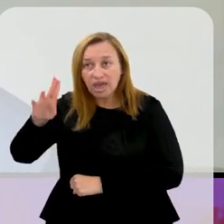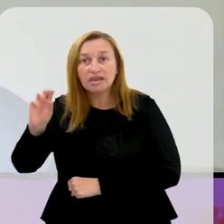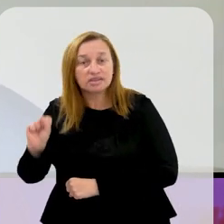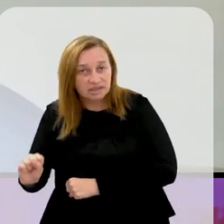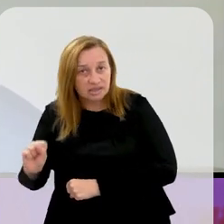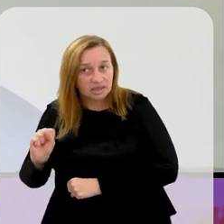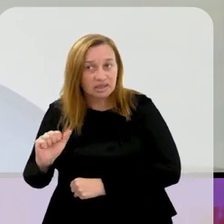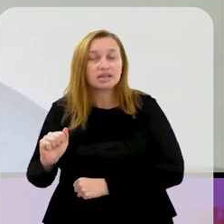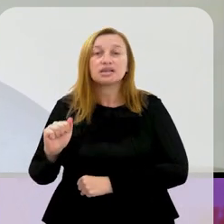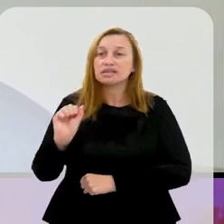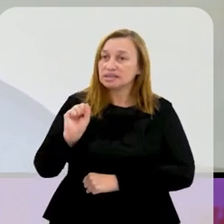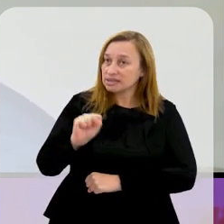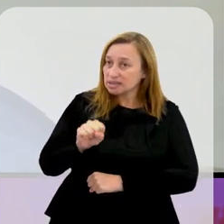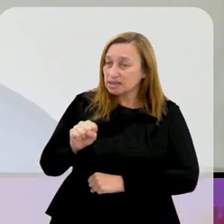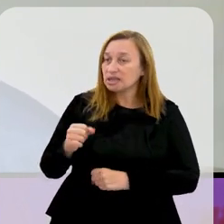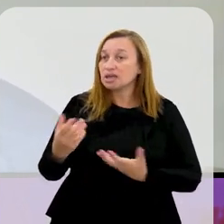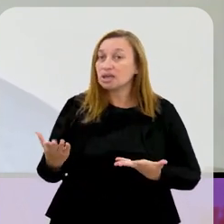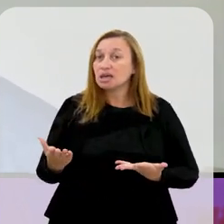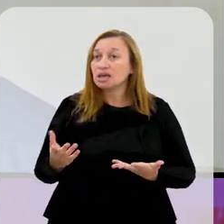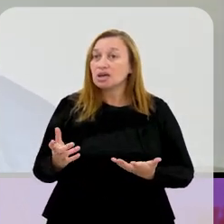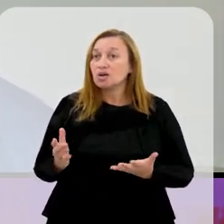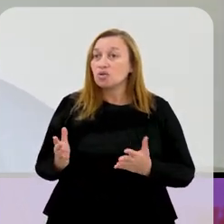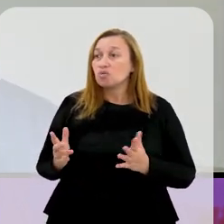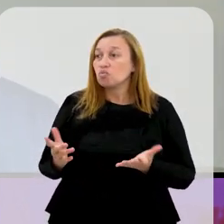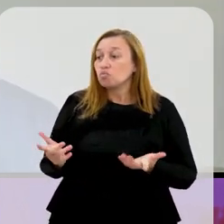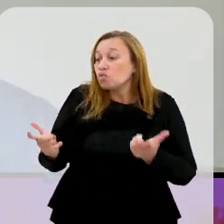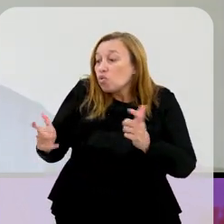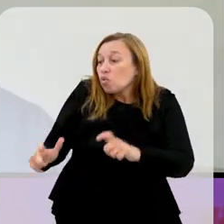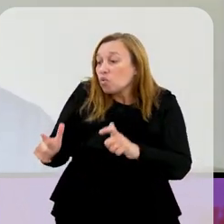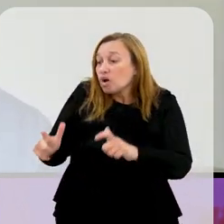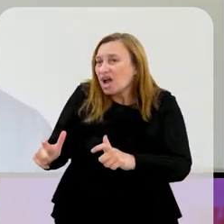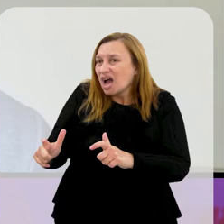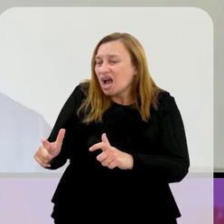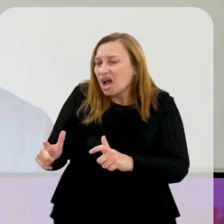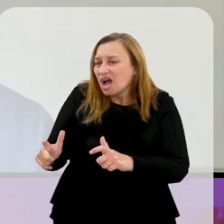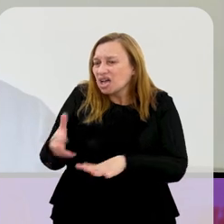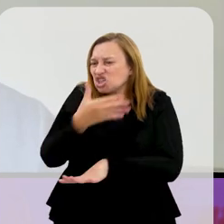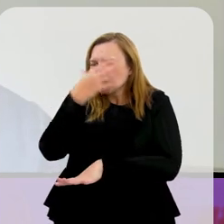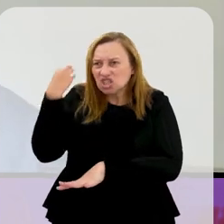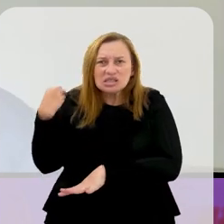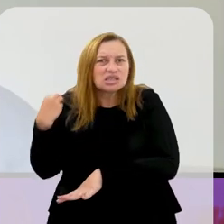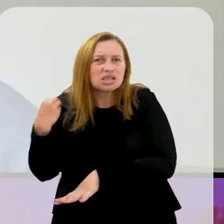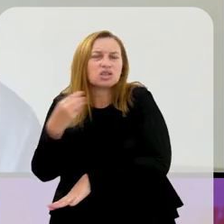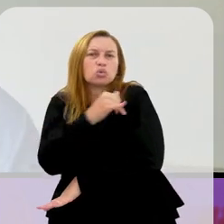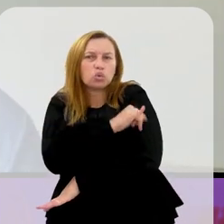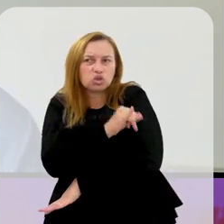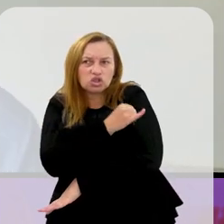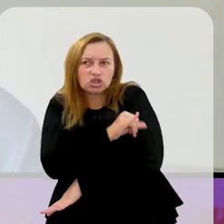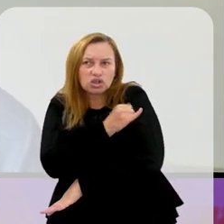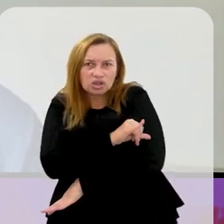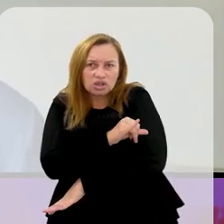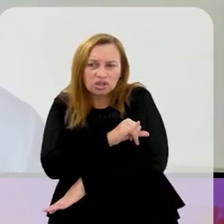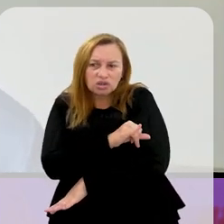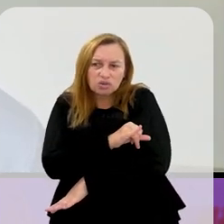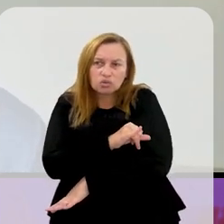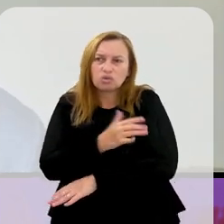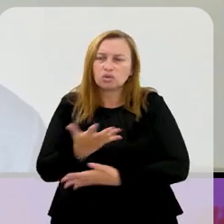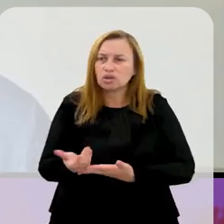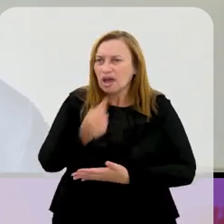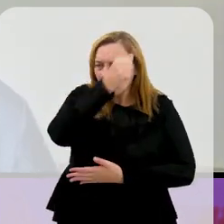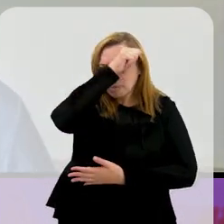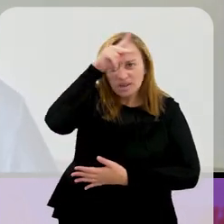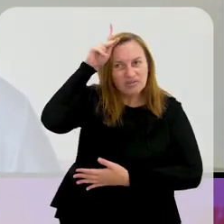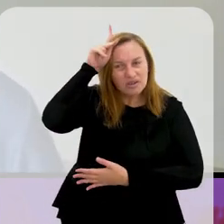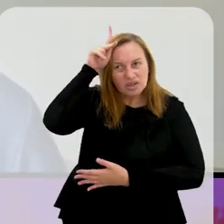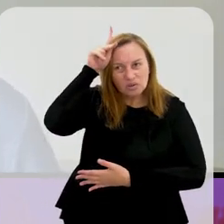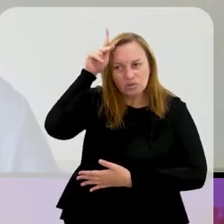exemplo, que sempre foi uma região um pouco esquecida, né? do Rio de Janeiro, e aos poucos,